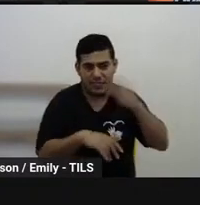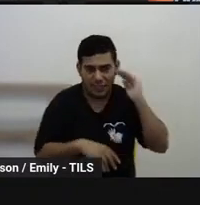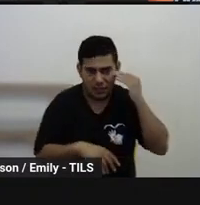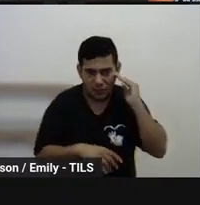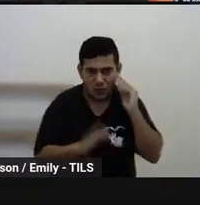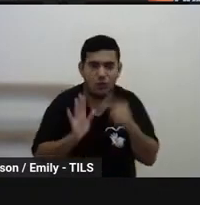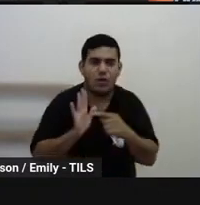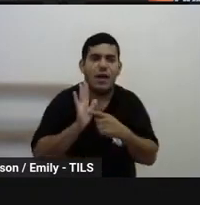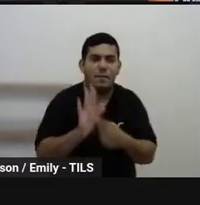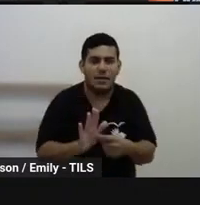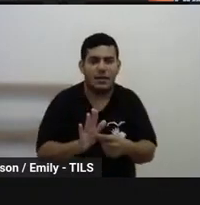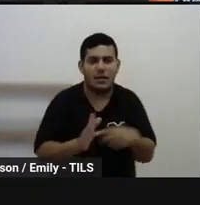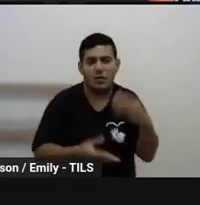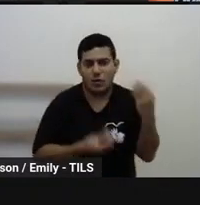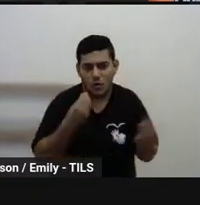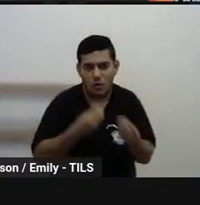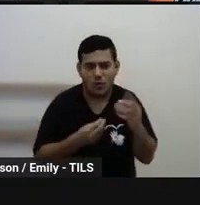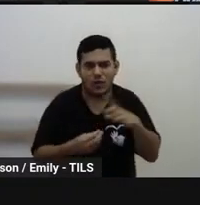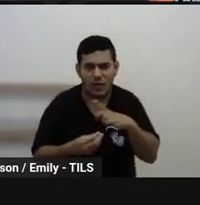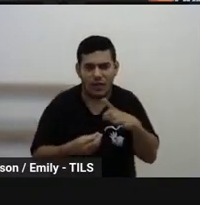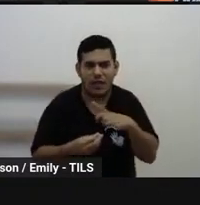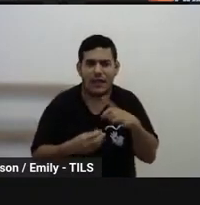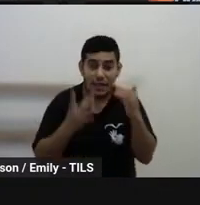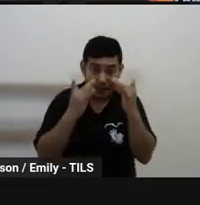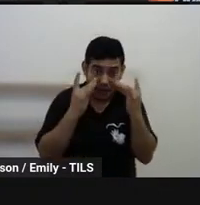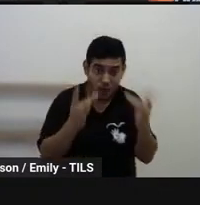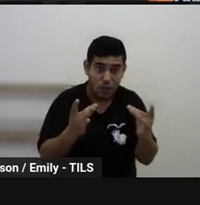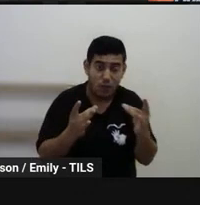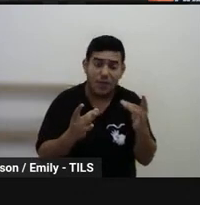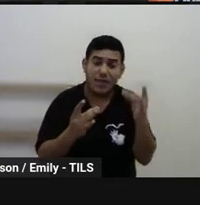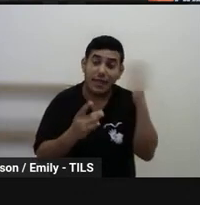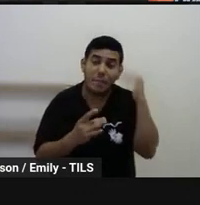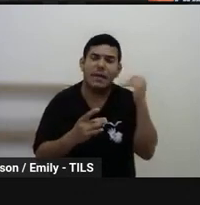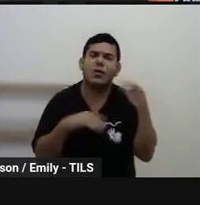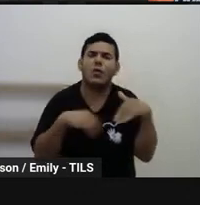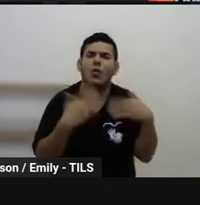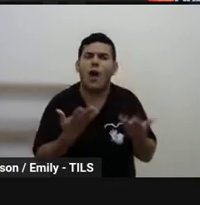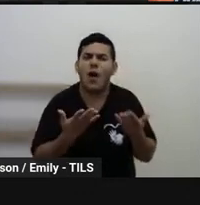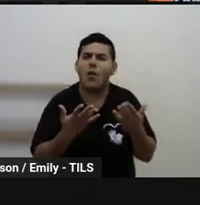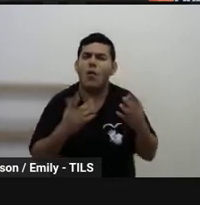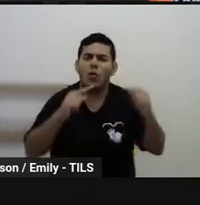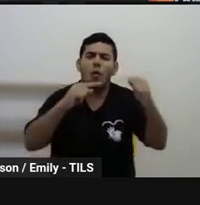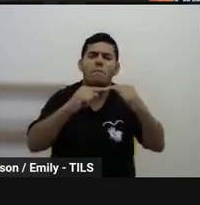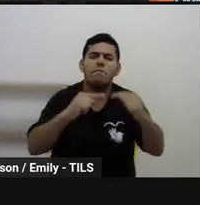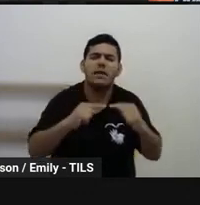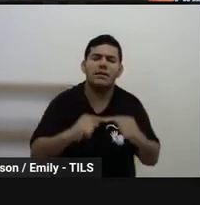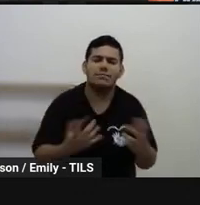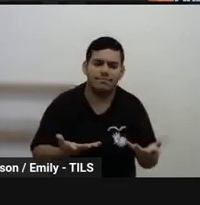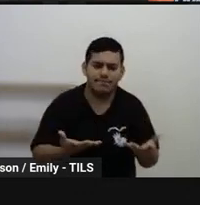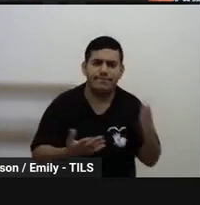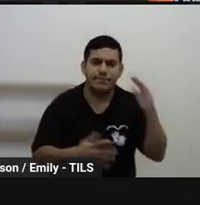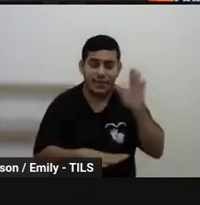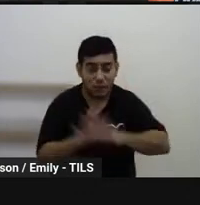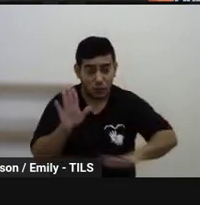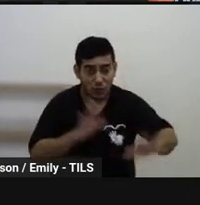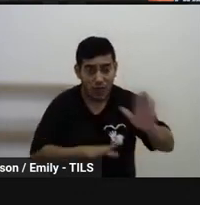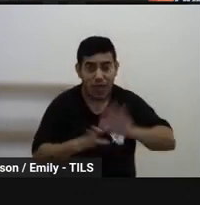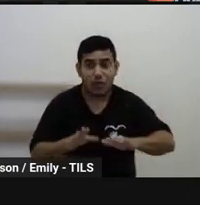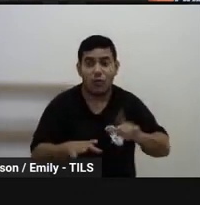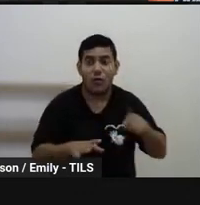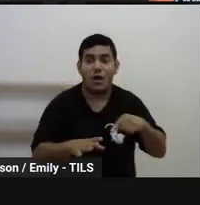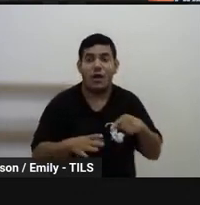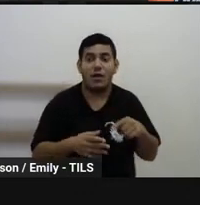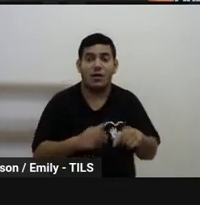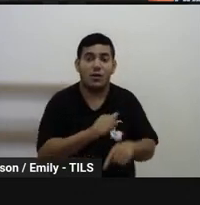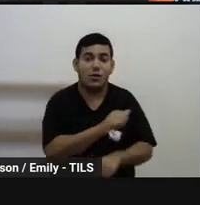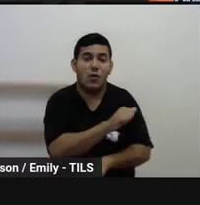apresenta. Então, o jurídico tem essa atenção para esse cuidado, né, de que o aluno também